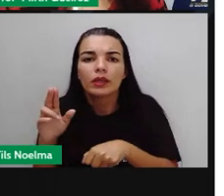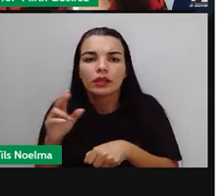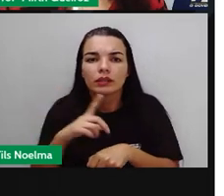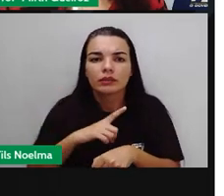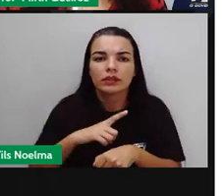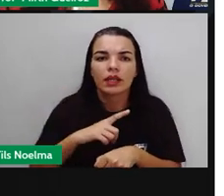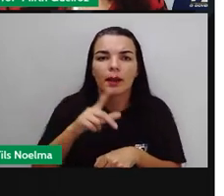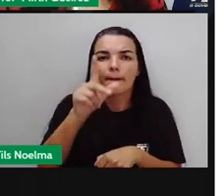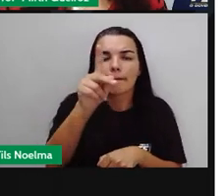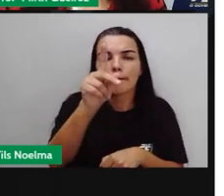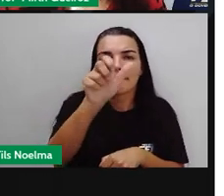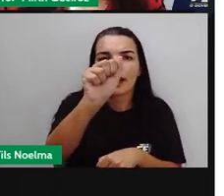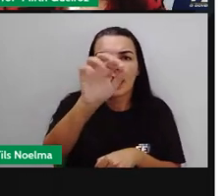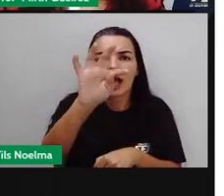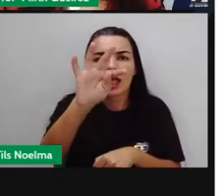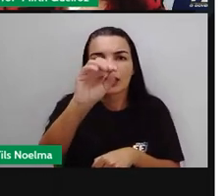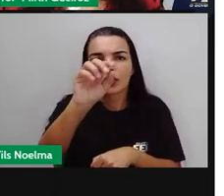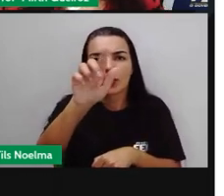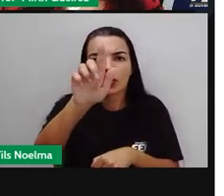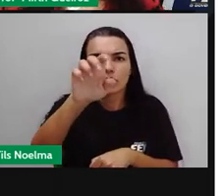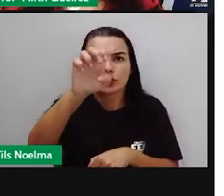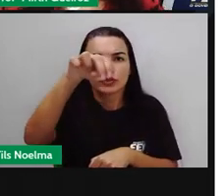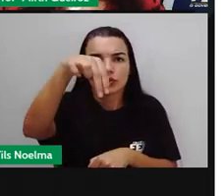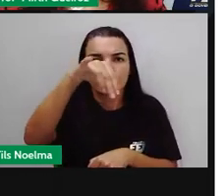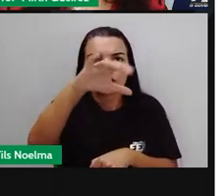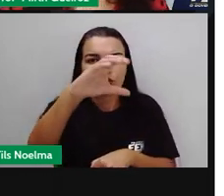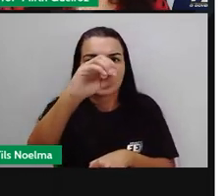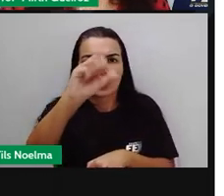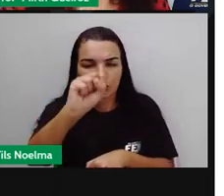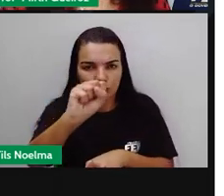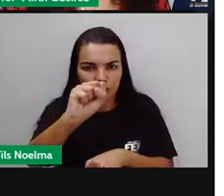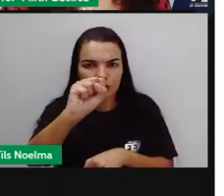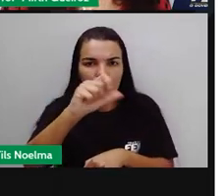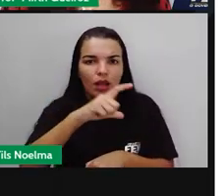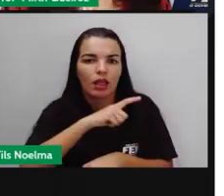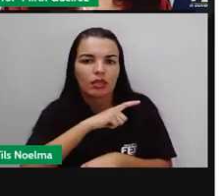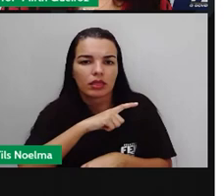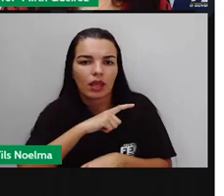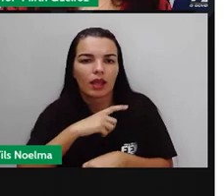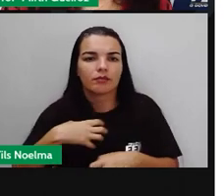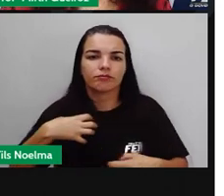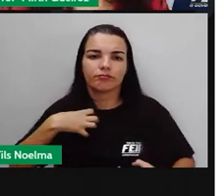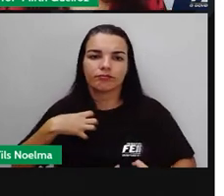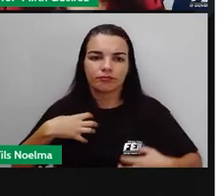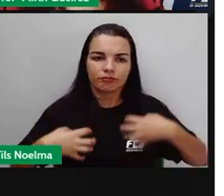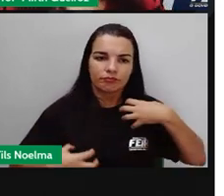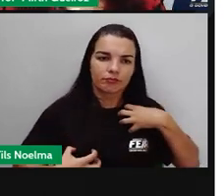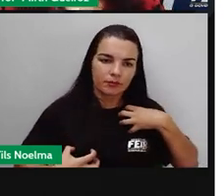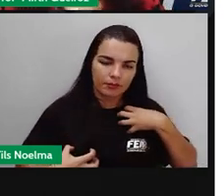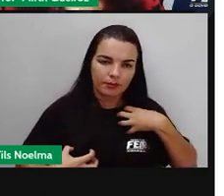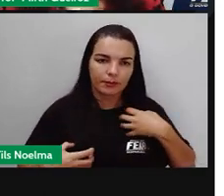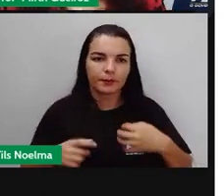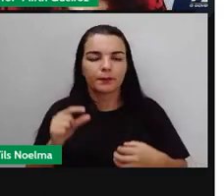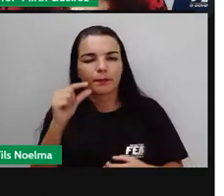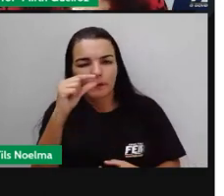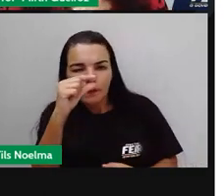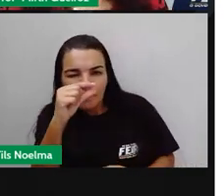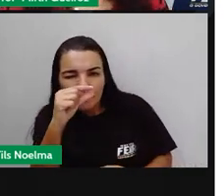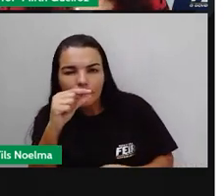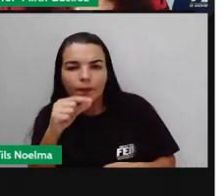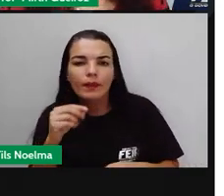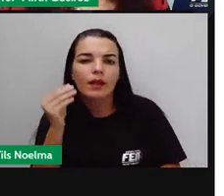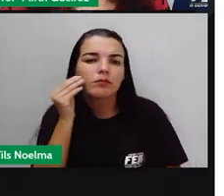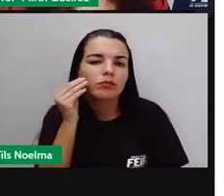-organismos patogênicos. Lembrando que tem micro-organismos que são benéficos, que trazem coisas positivas para a nossa vida. Que é o caso